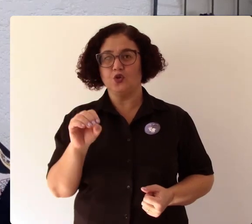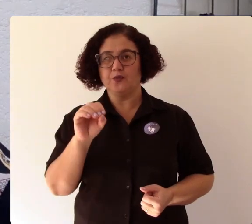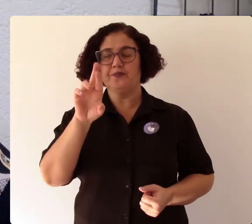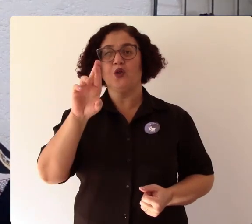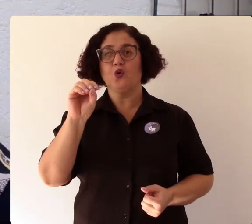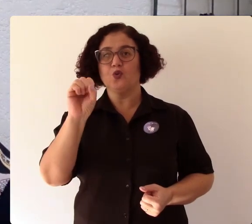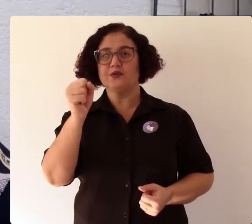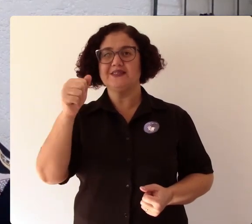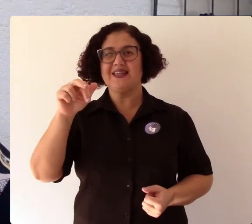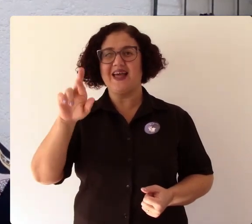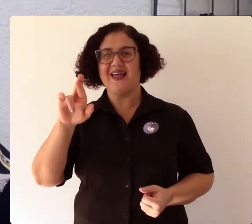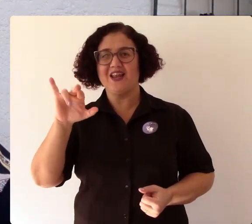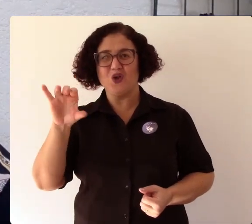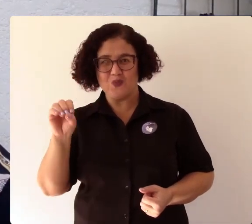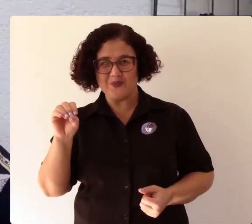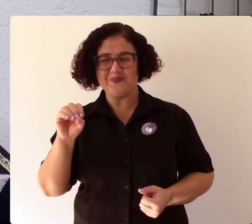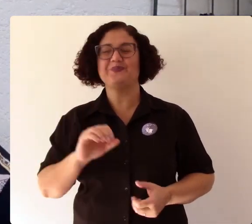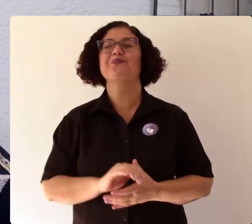comecemos com Marguerite.